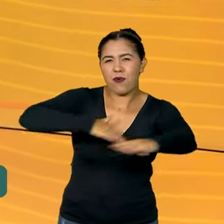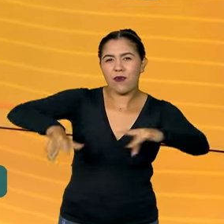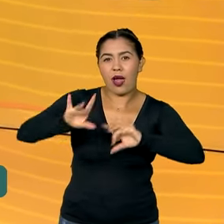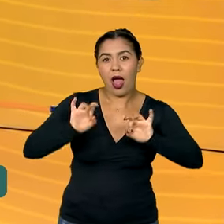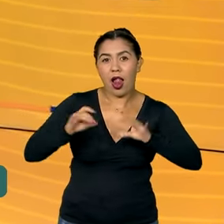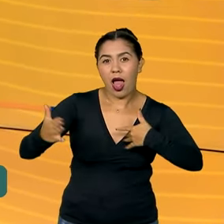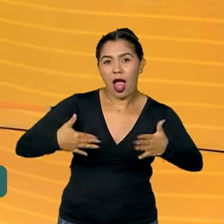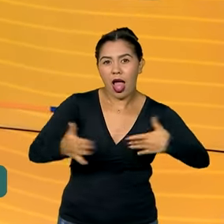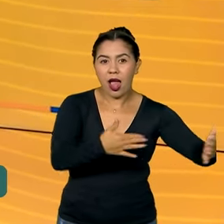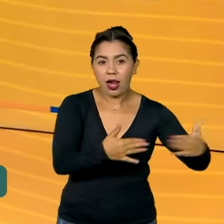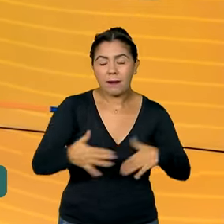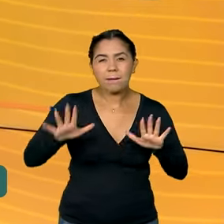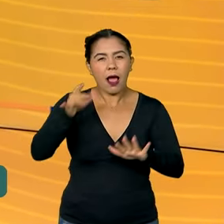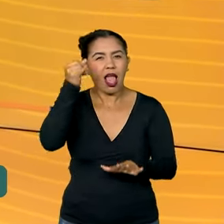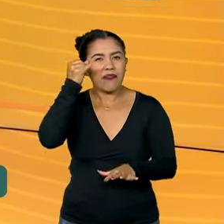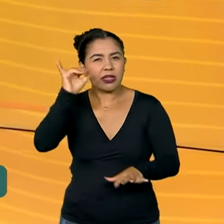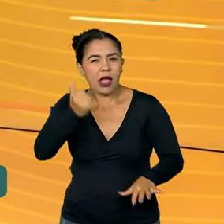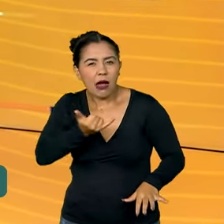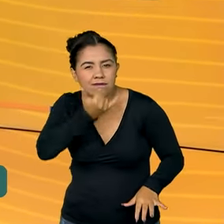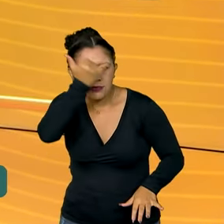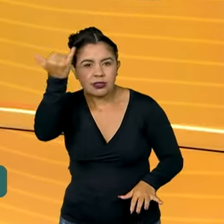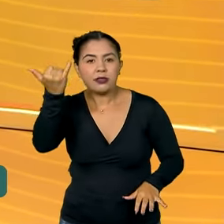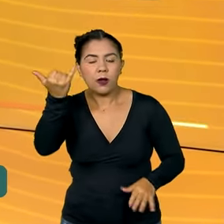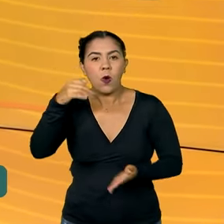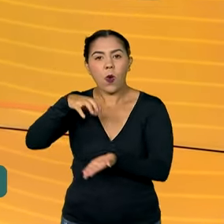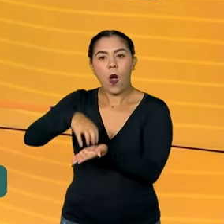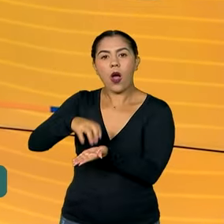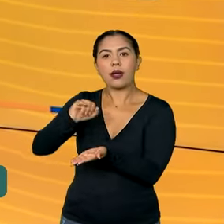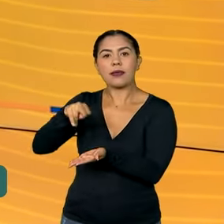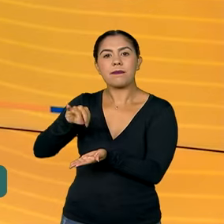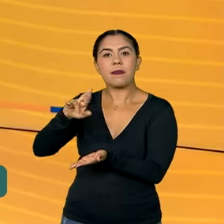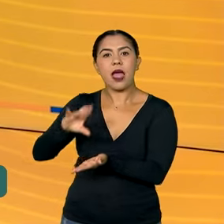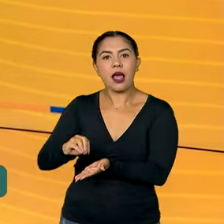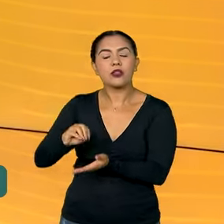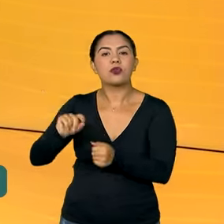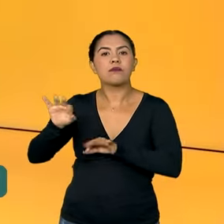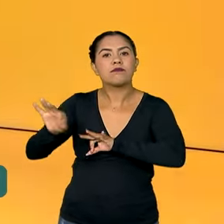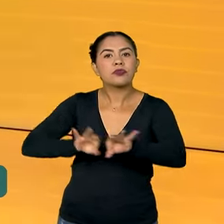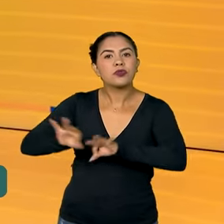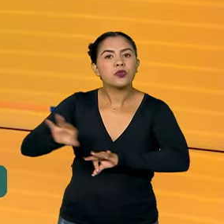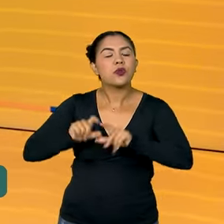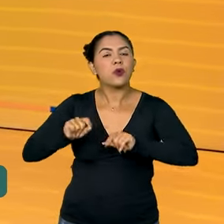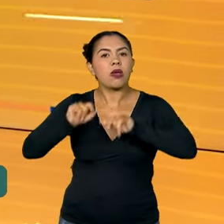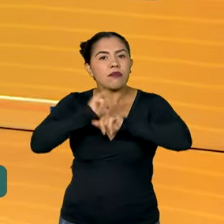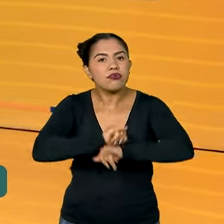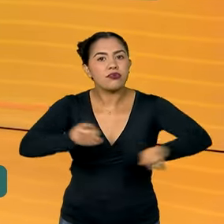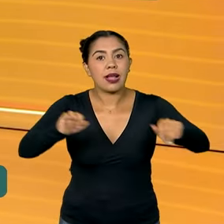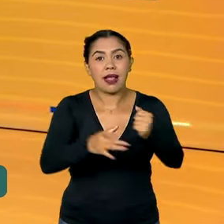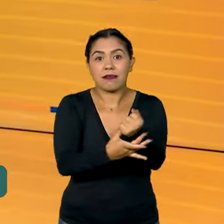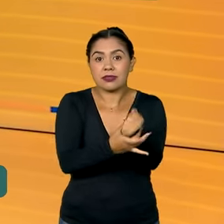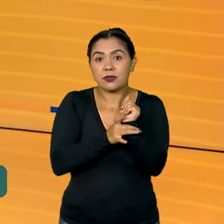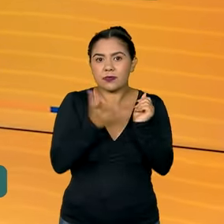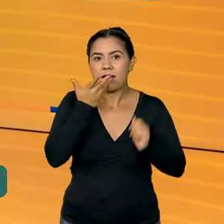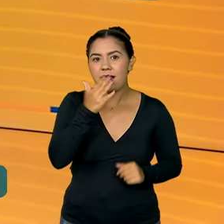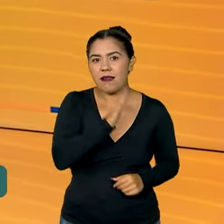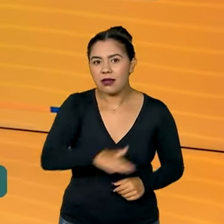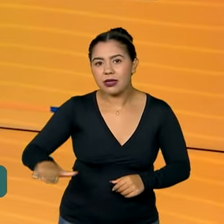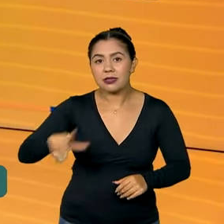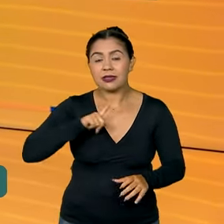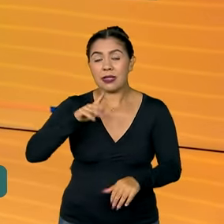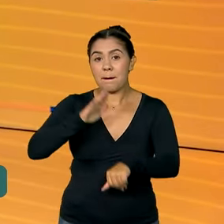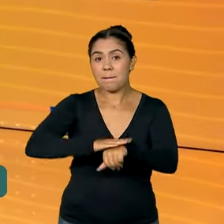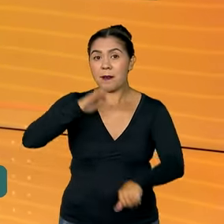ano. E para evitar acidentes, o Inmetro realizou a operação Criança Segura. Foram verificados mais de